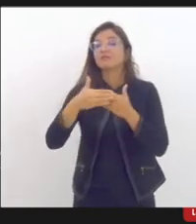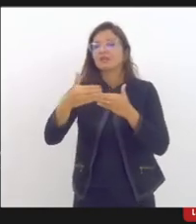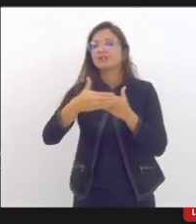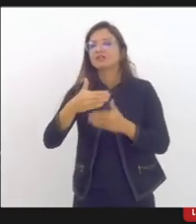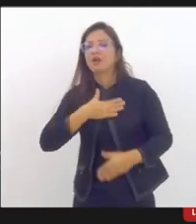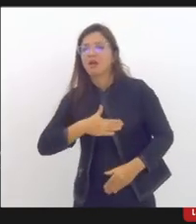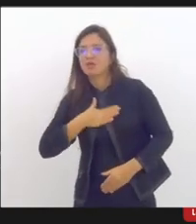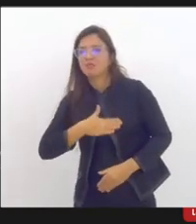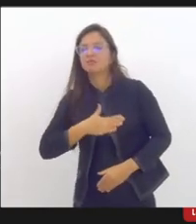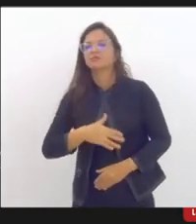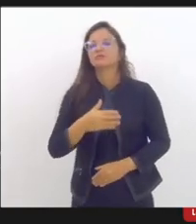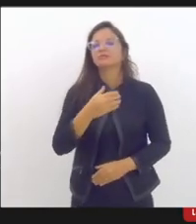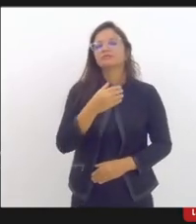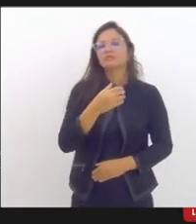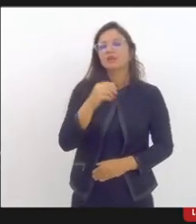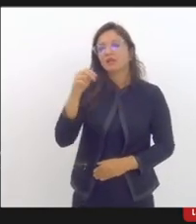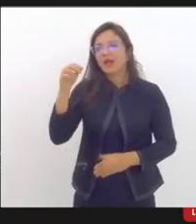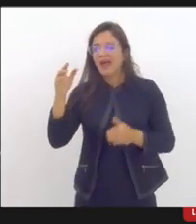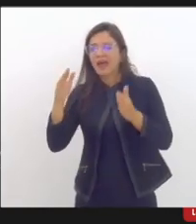violências autoprovocadas.